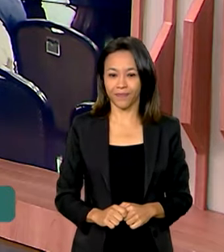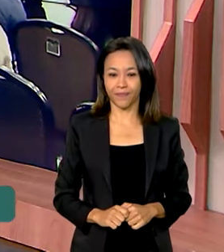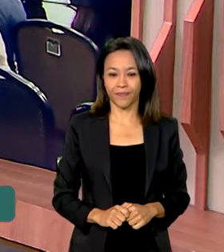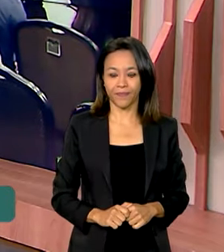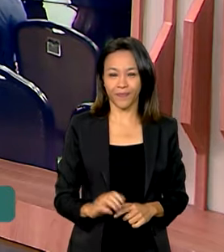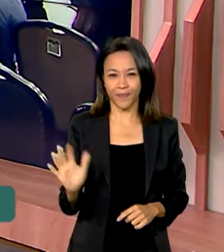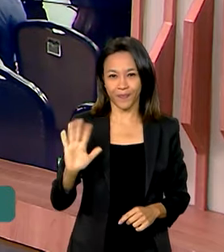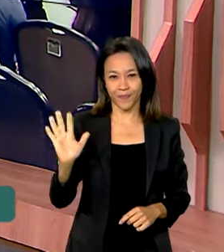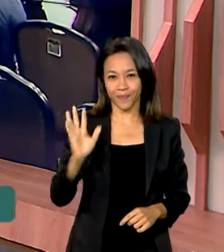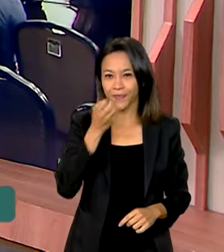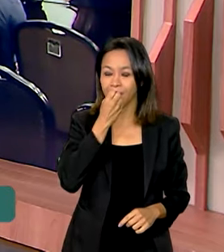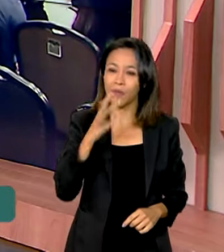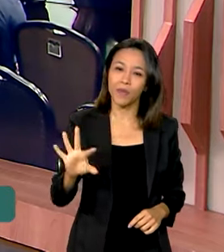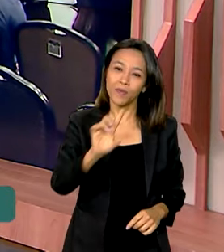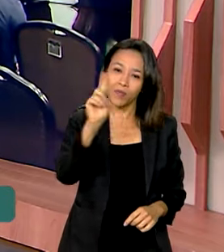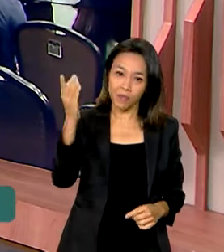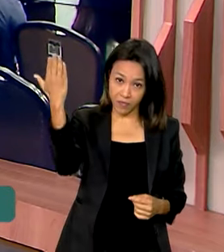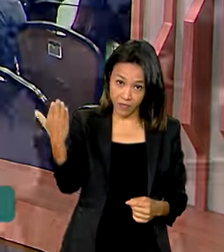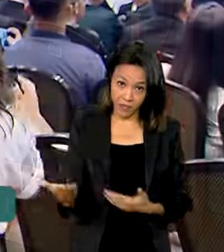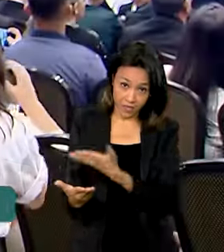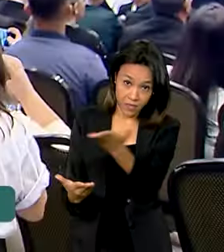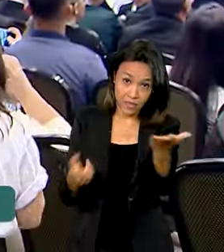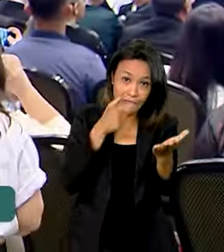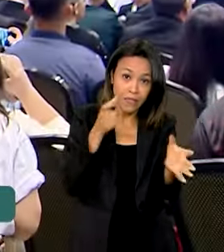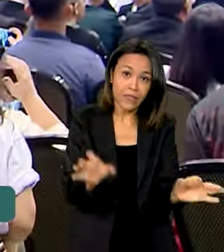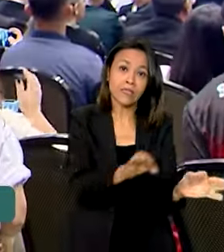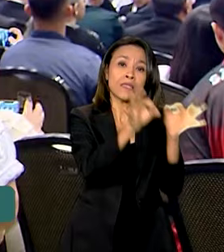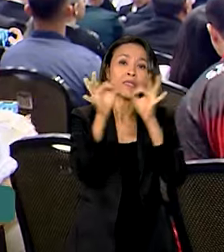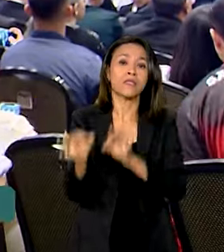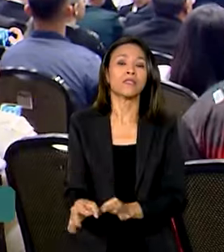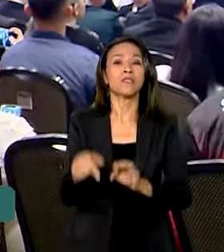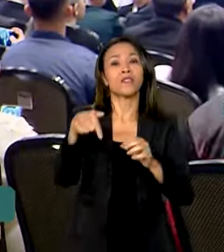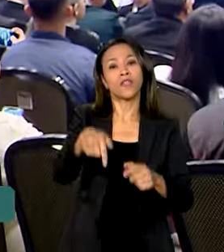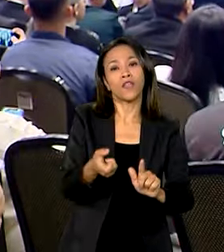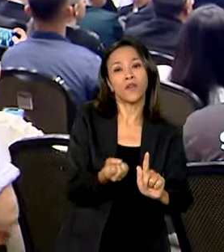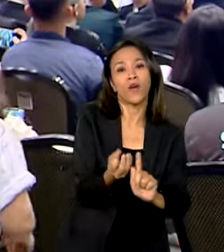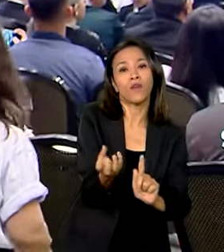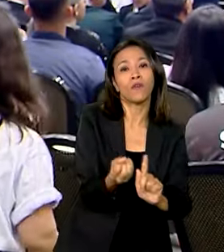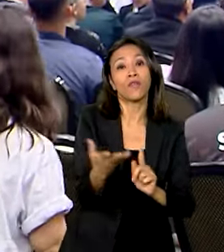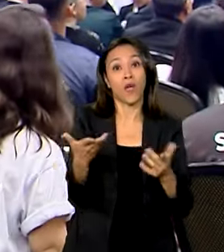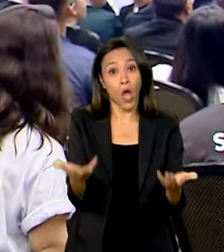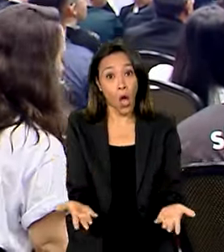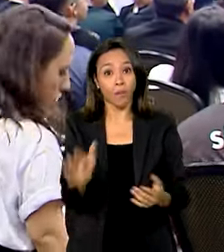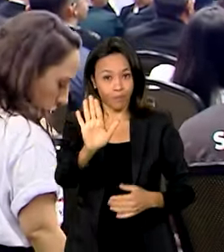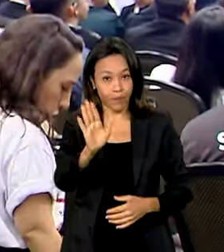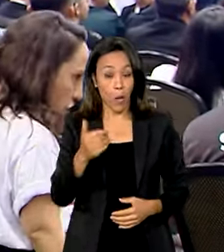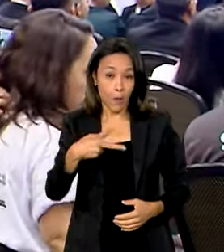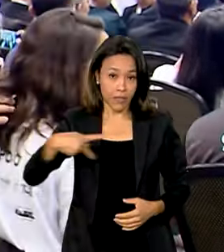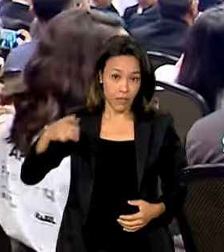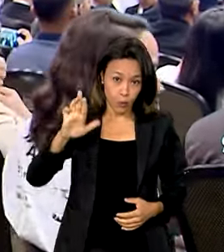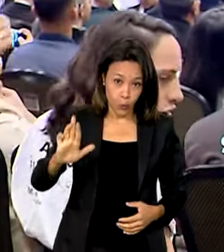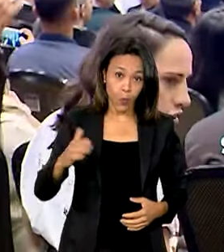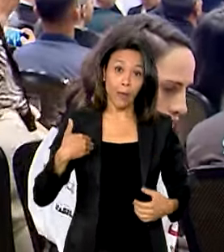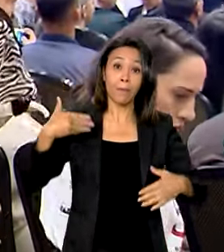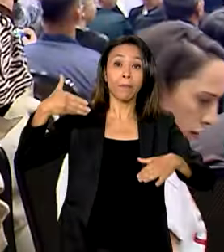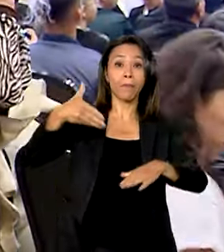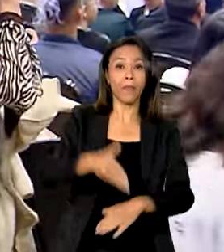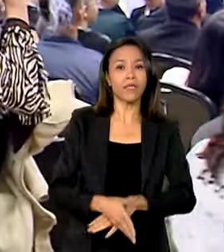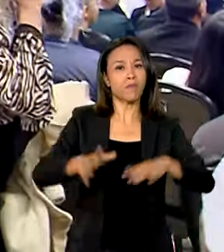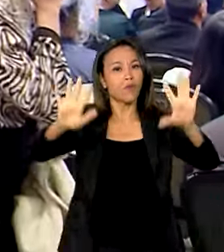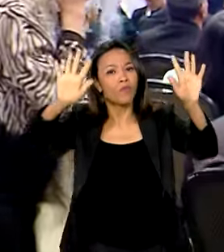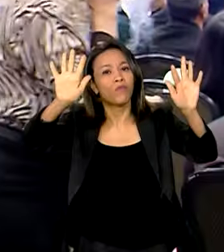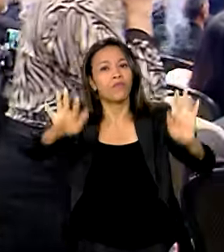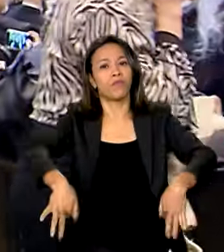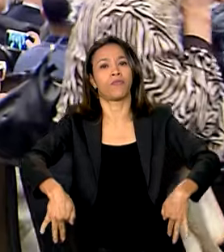Oi, Vanessa. Bom dia para você. Bom dia a todos que acompanham o canal GOV. É isso mesmo, o presidente Lula participa do encerramento da